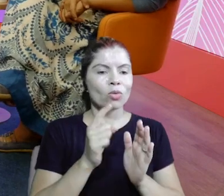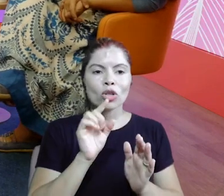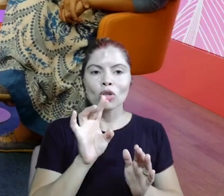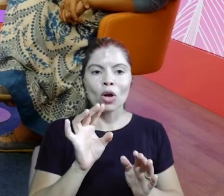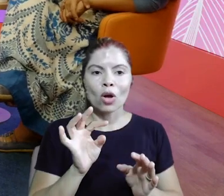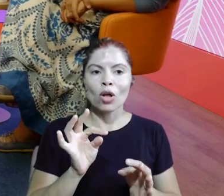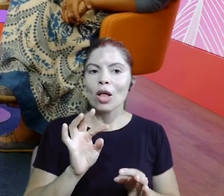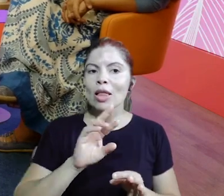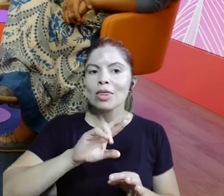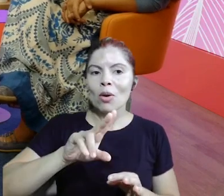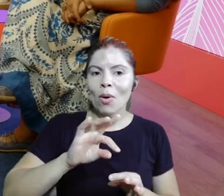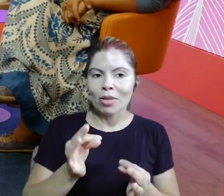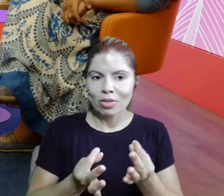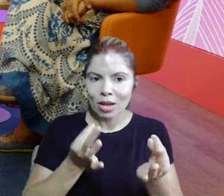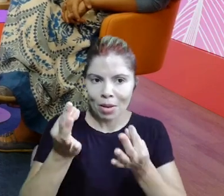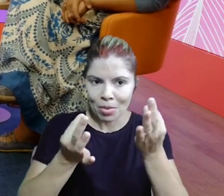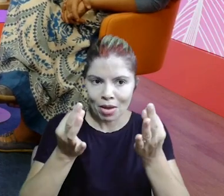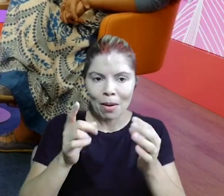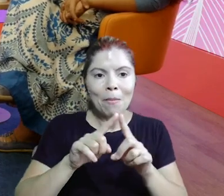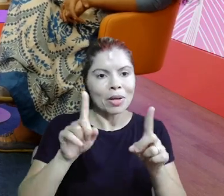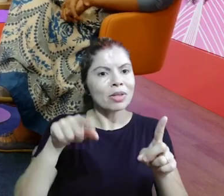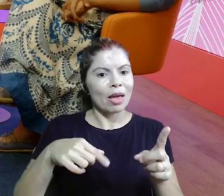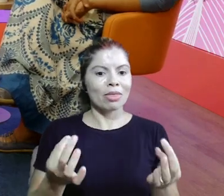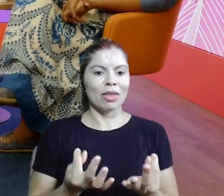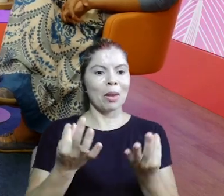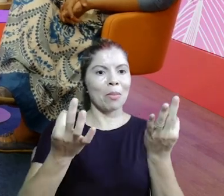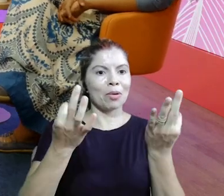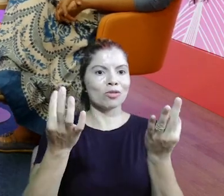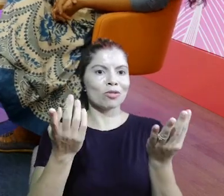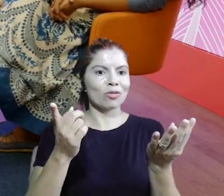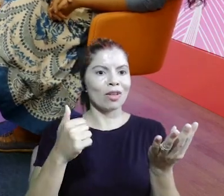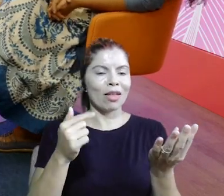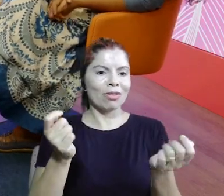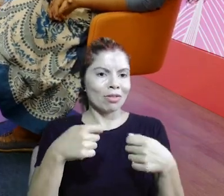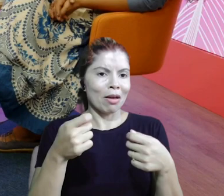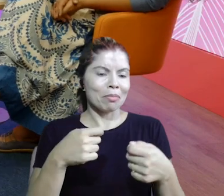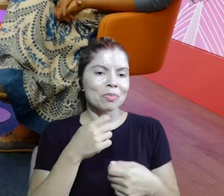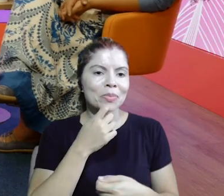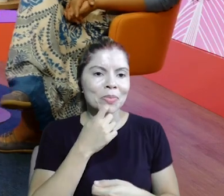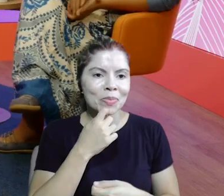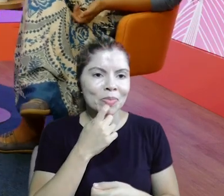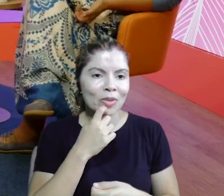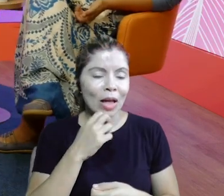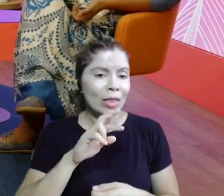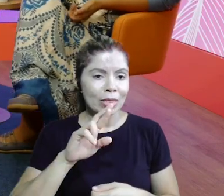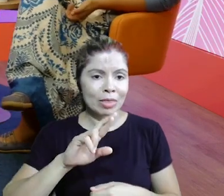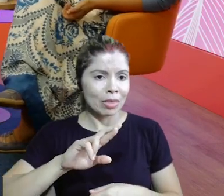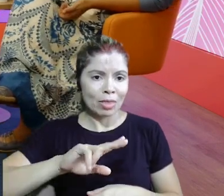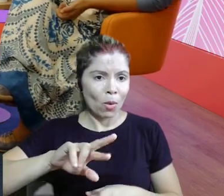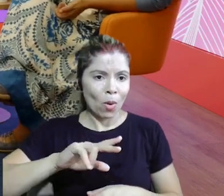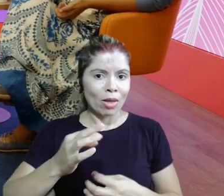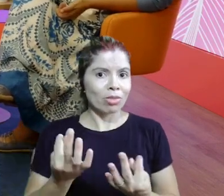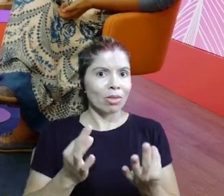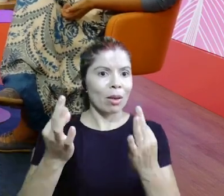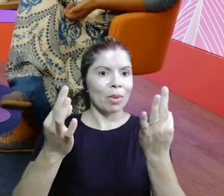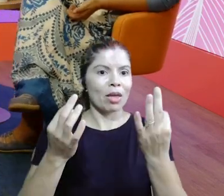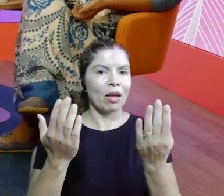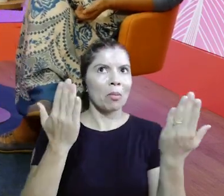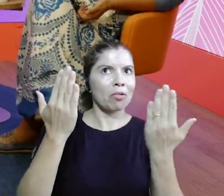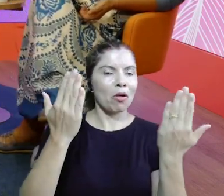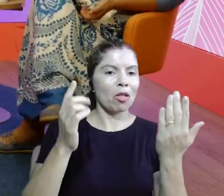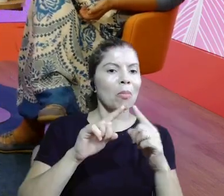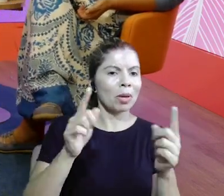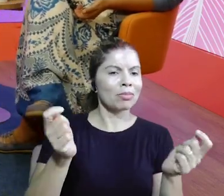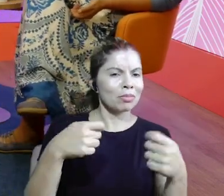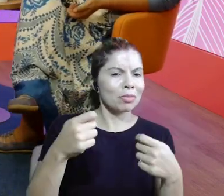vestida de saia. Não é terapia, mas é terapêutico. E a mesma coisa com a Palmitolândia. Não é terapia, mas é